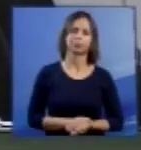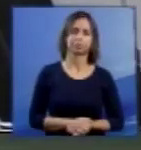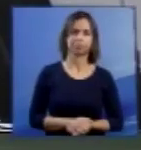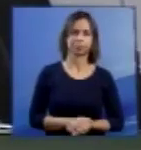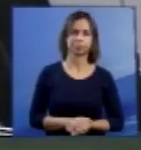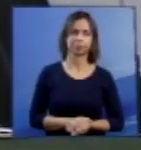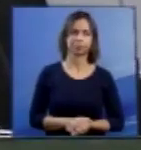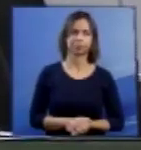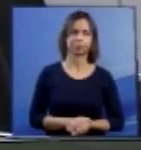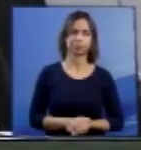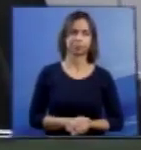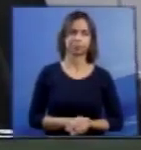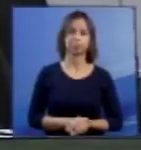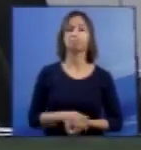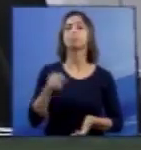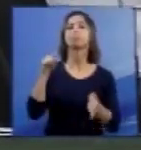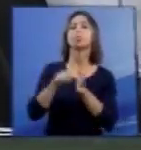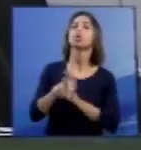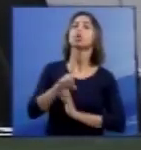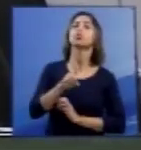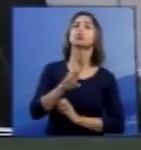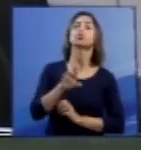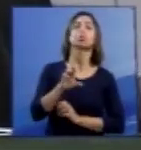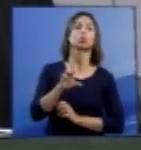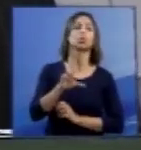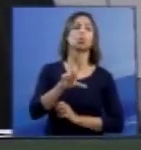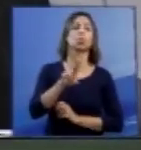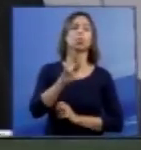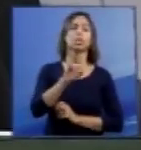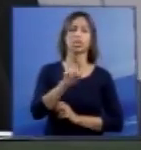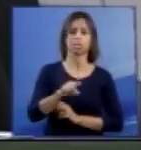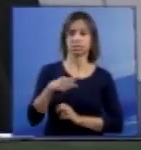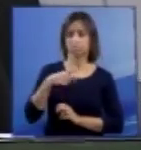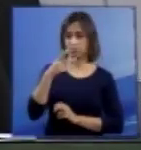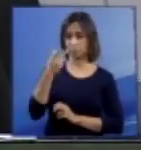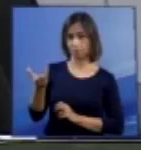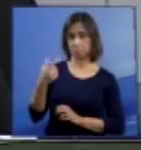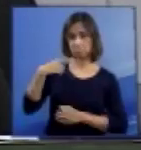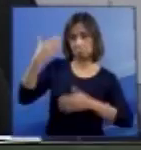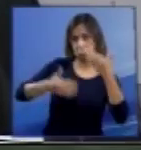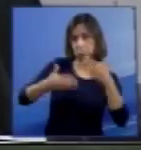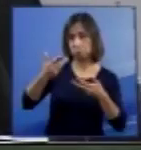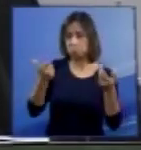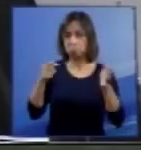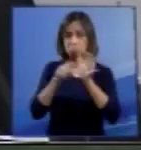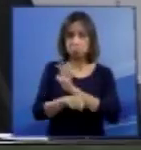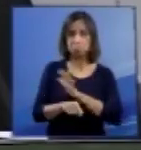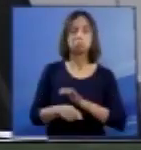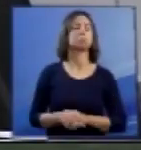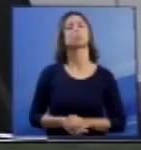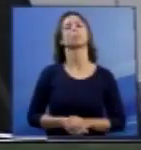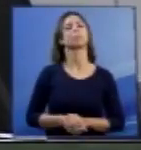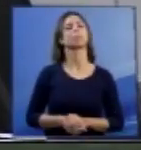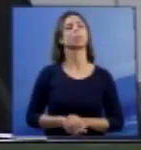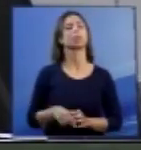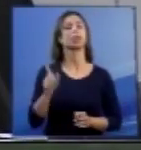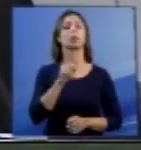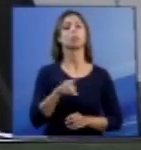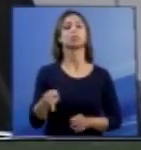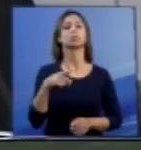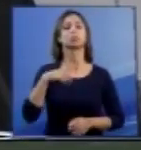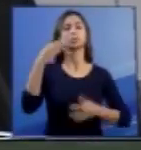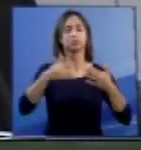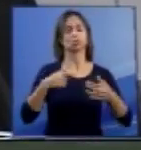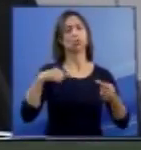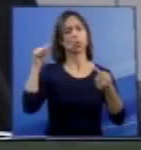Doutor Luiz Roberto Barroso, algum questionamento sobre a exposição? A exposição da professora Maria José